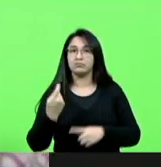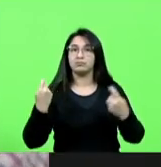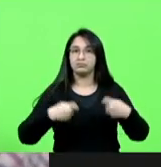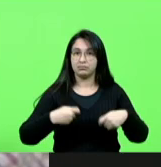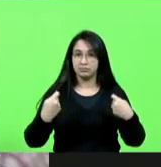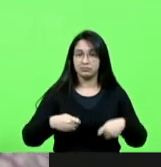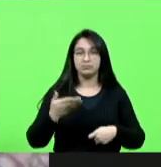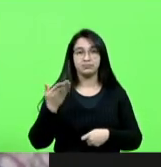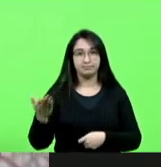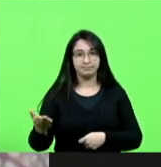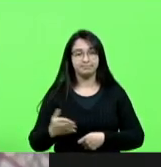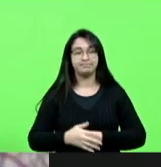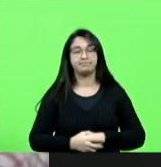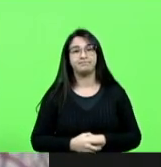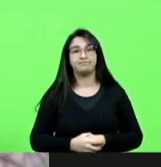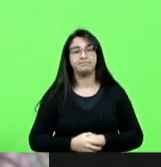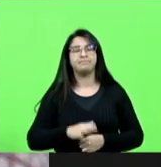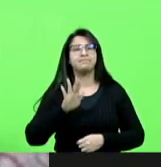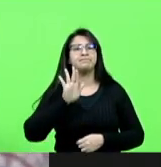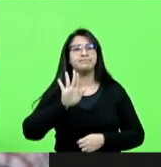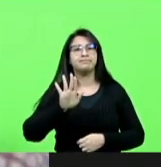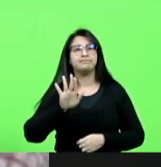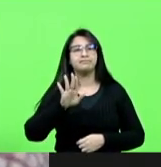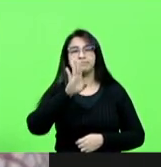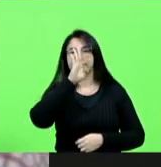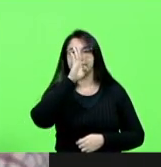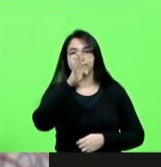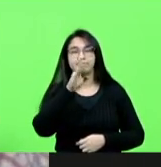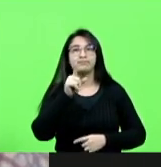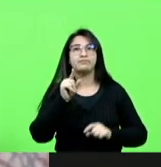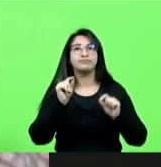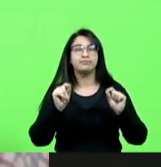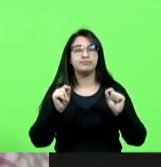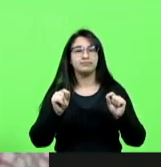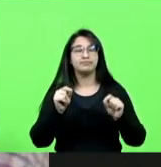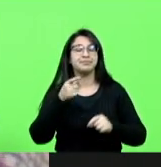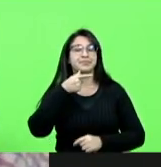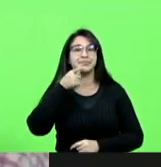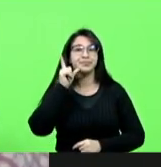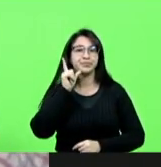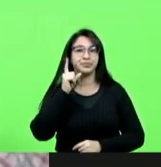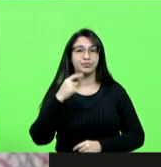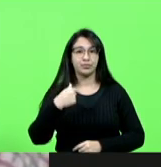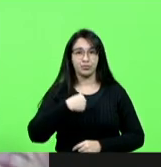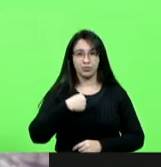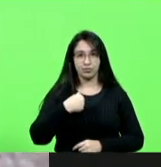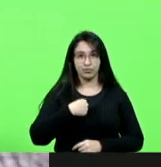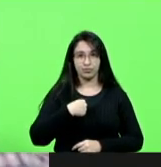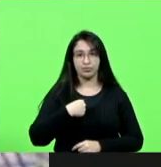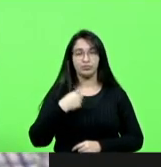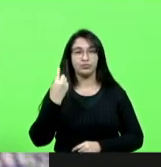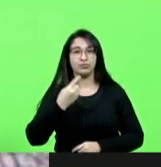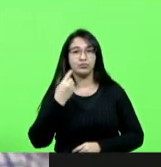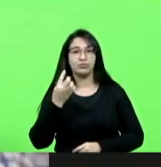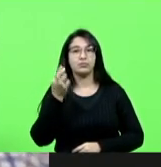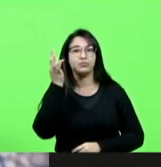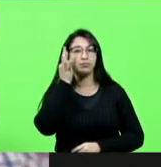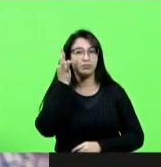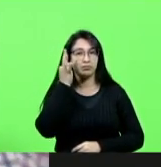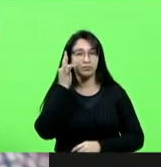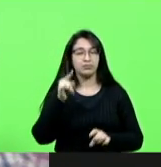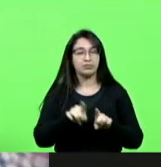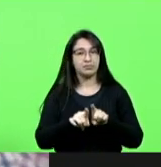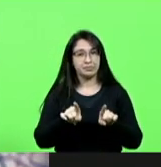mas a minha principal fala foi relatar que ontem eu e o deputado Fernando Krell estivemos ontem numa